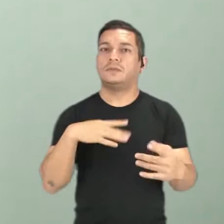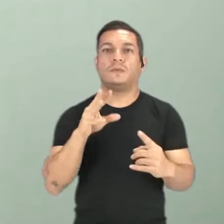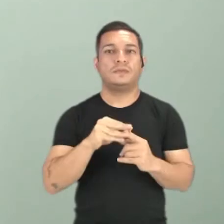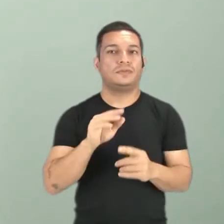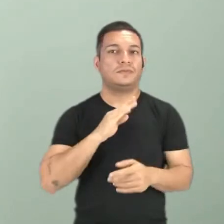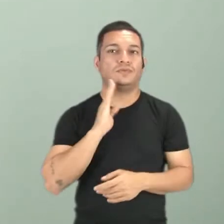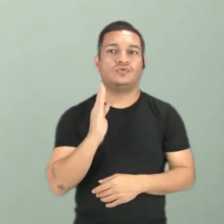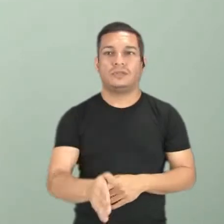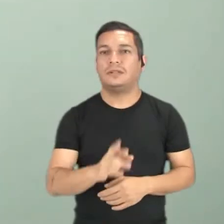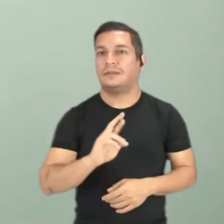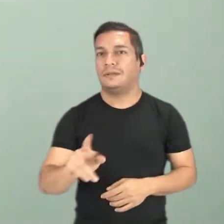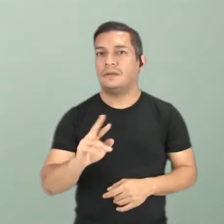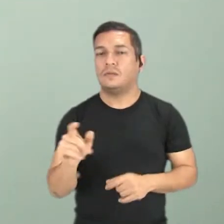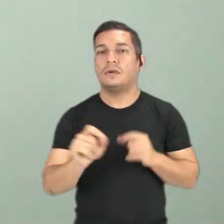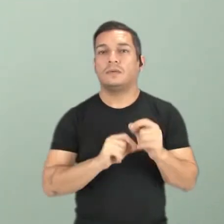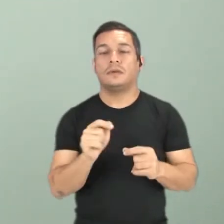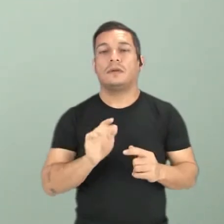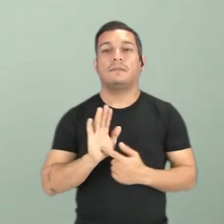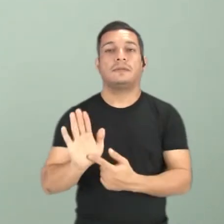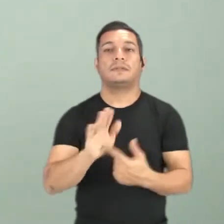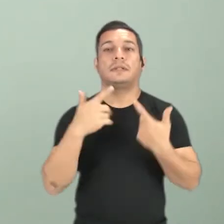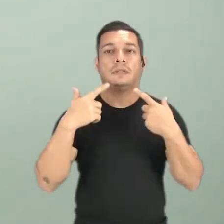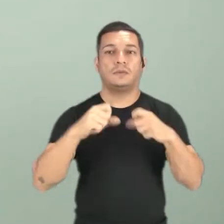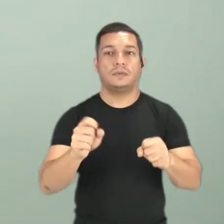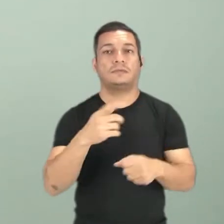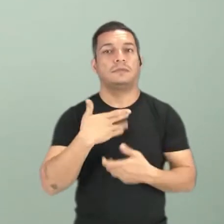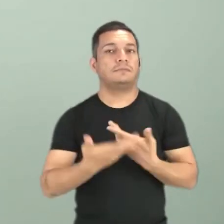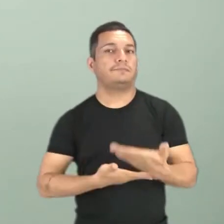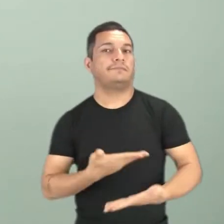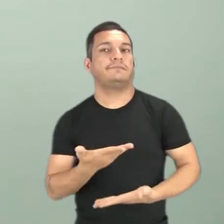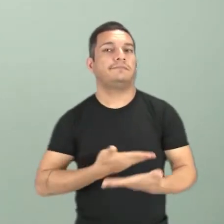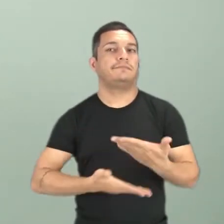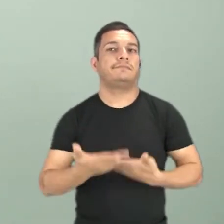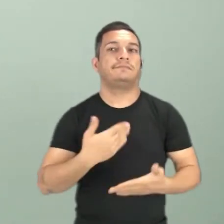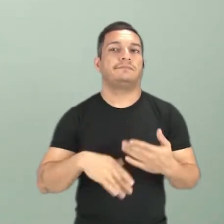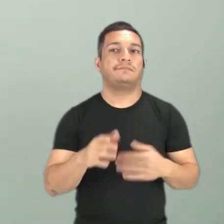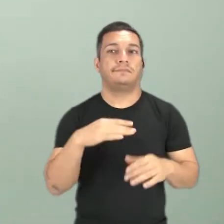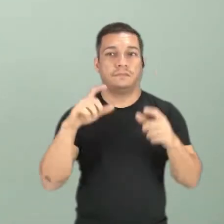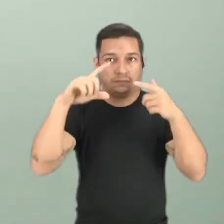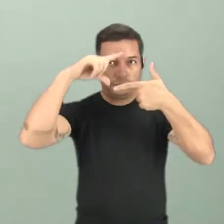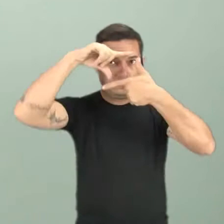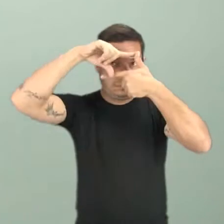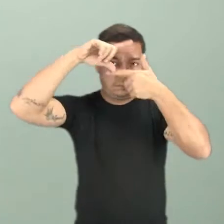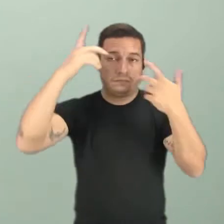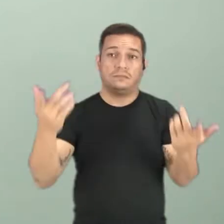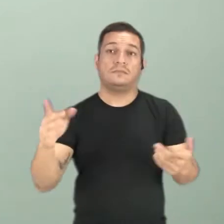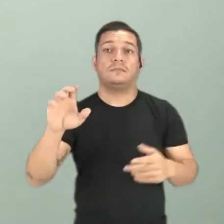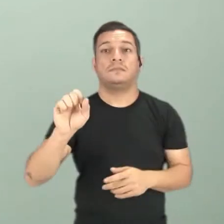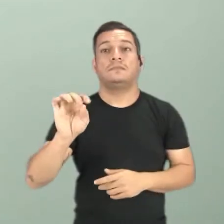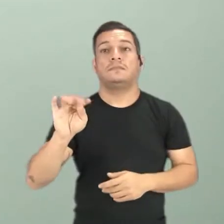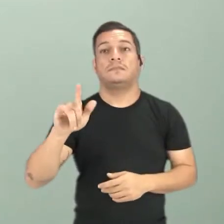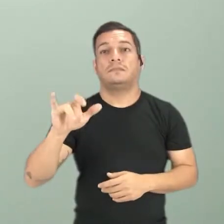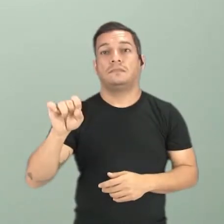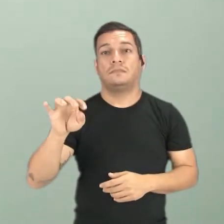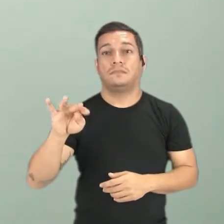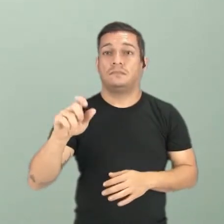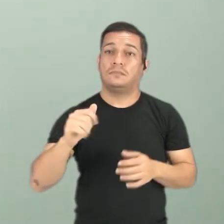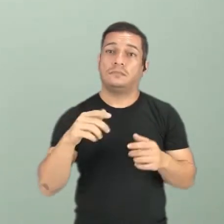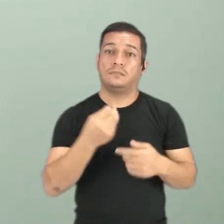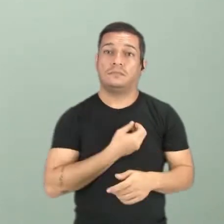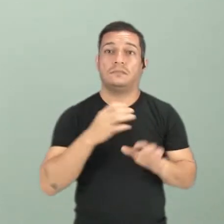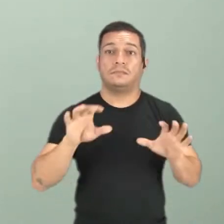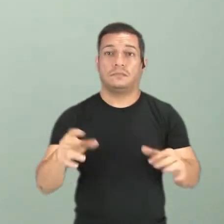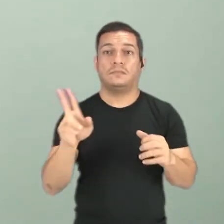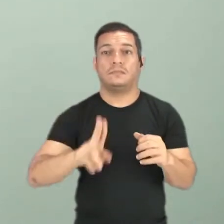direto. Ele trabalha a linguagem para poder te envolver, para poder te manipular. Então, a estilística está presente assim, quando